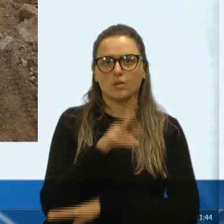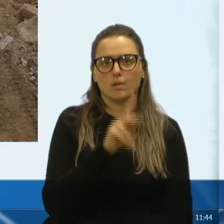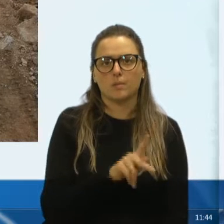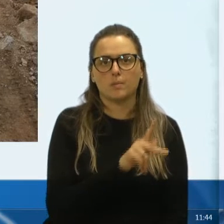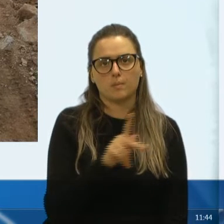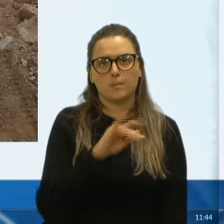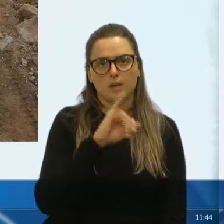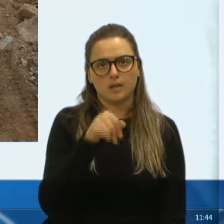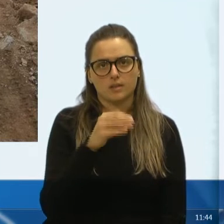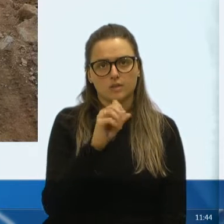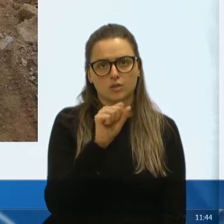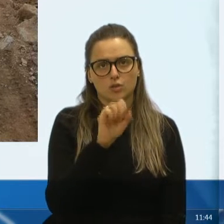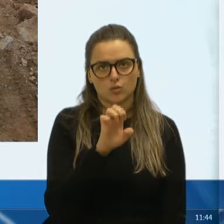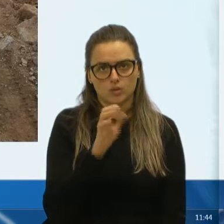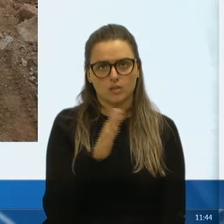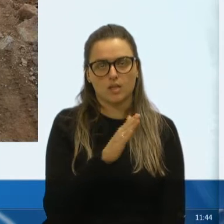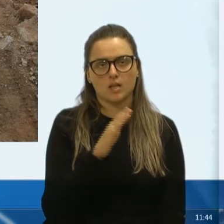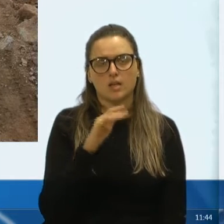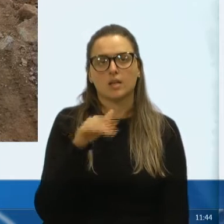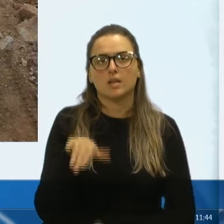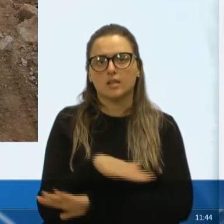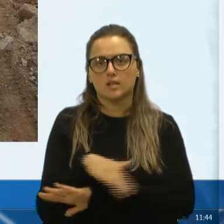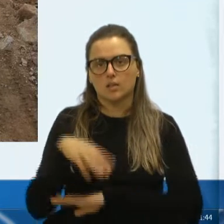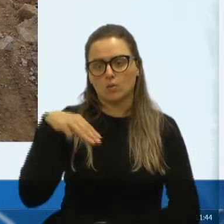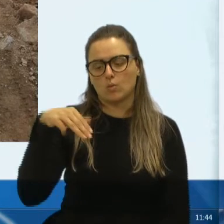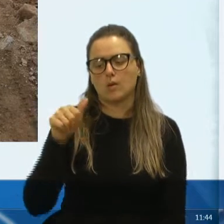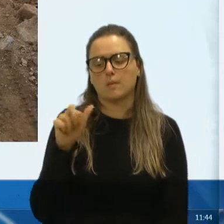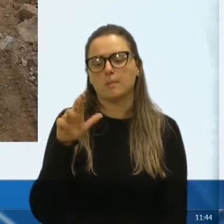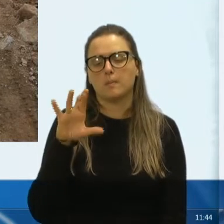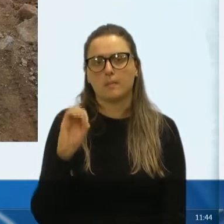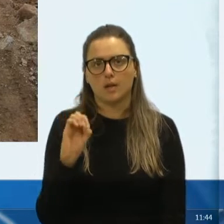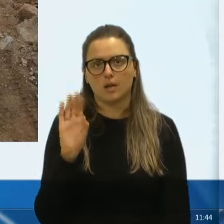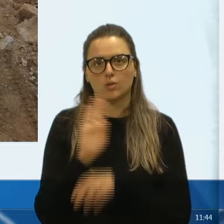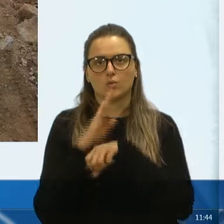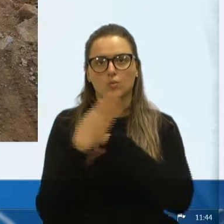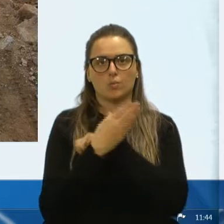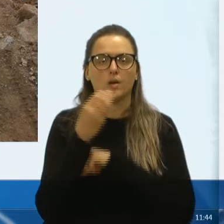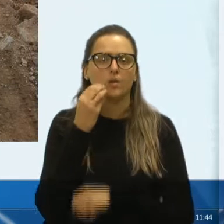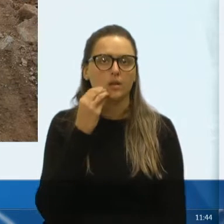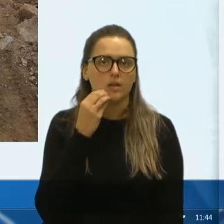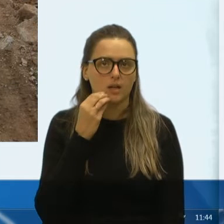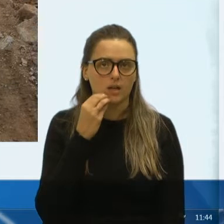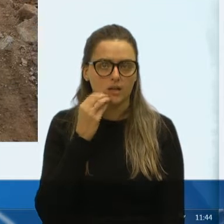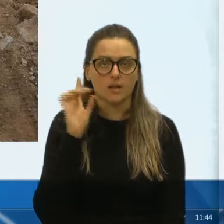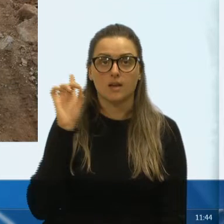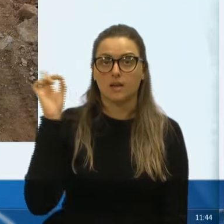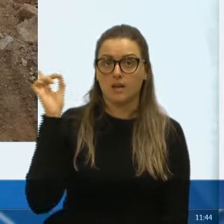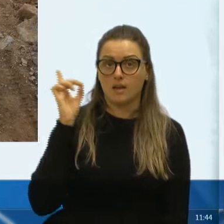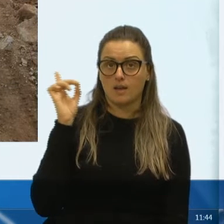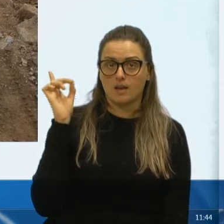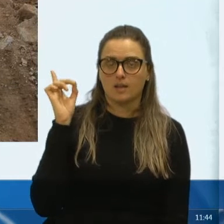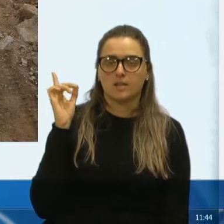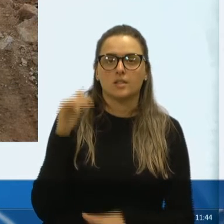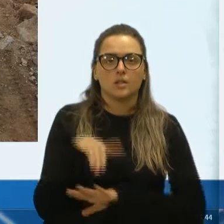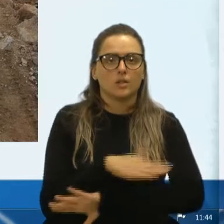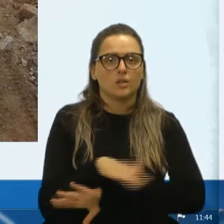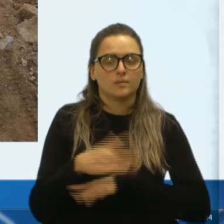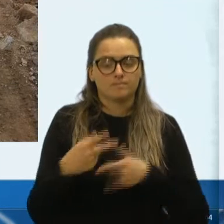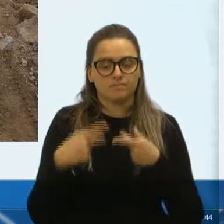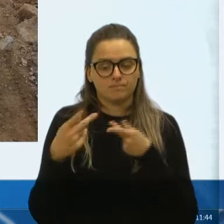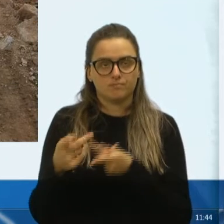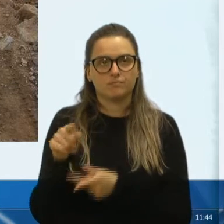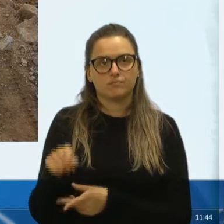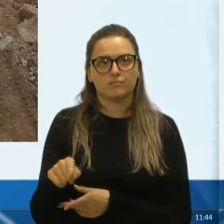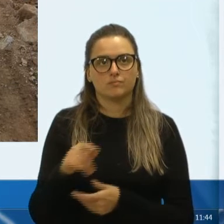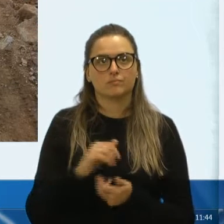José Lourencine, e na rua, Mário Calduro, no bairro Anarrec, essas ruas, nós tivemos, há pouco tempo atrás, ali,